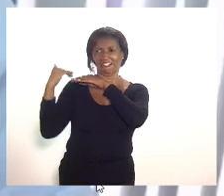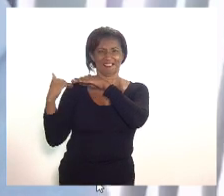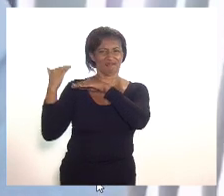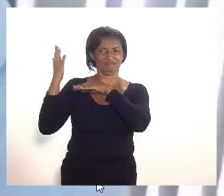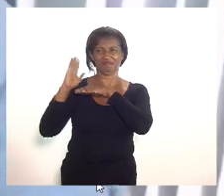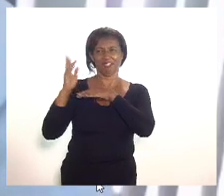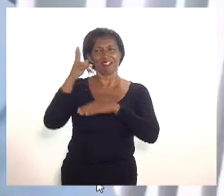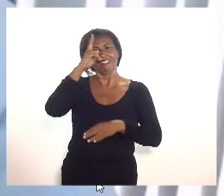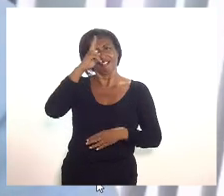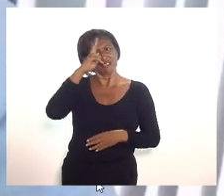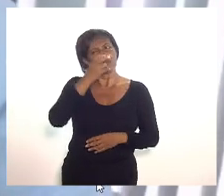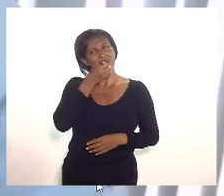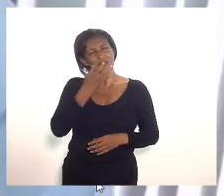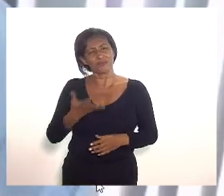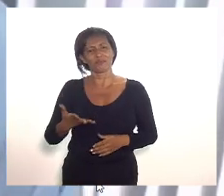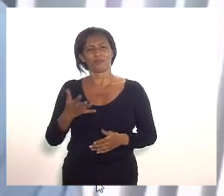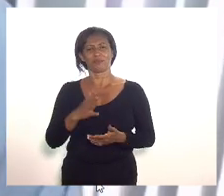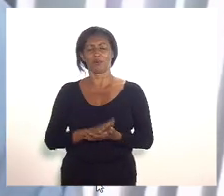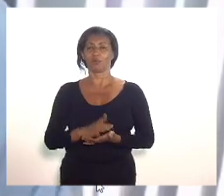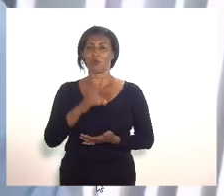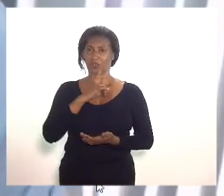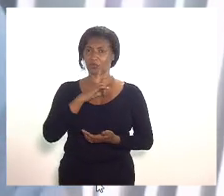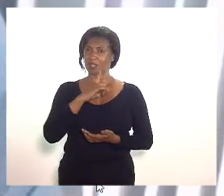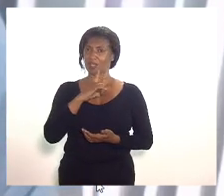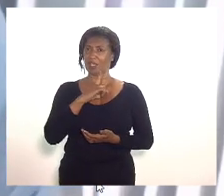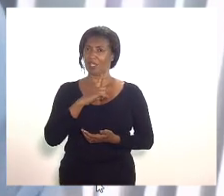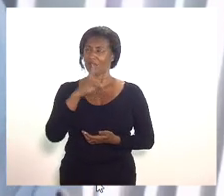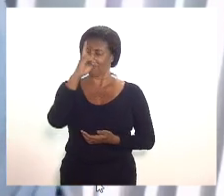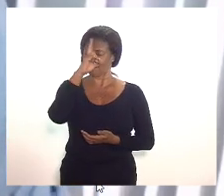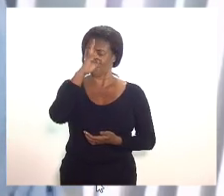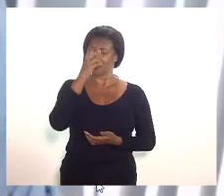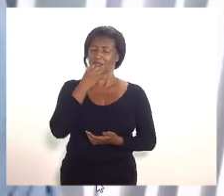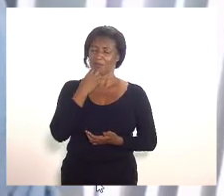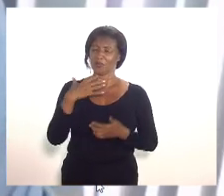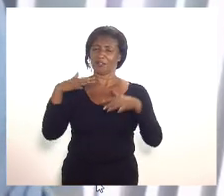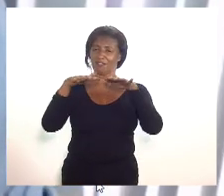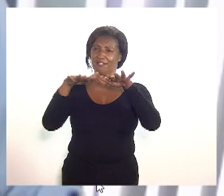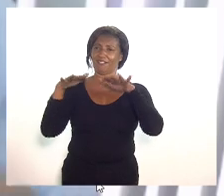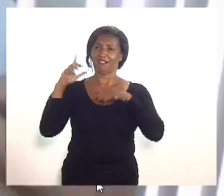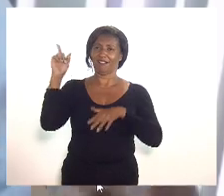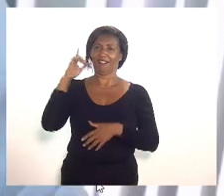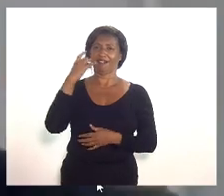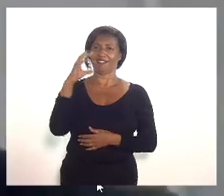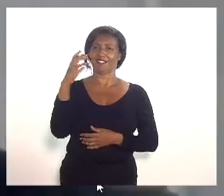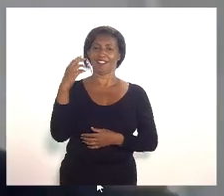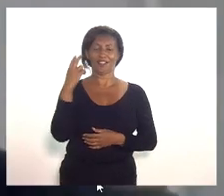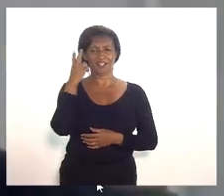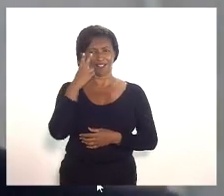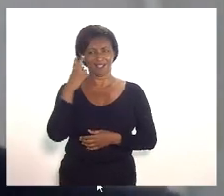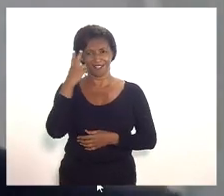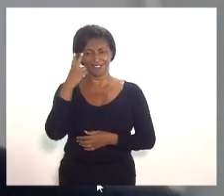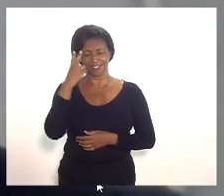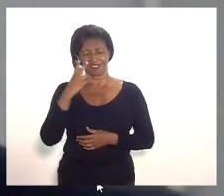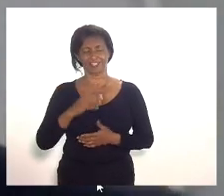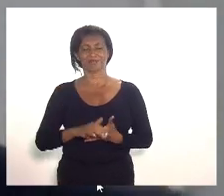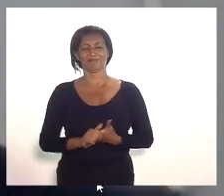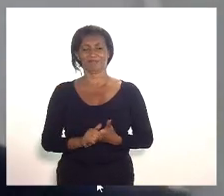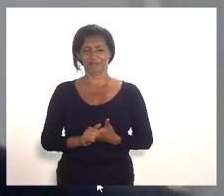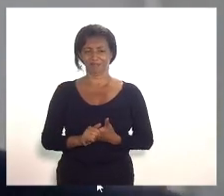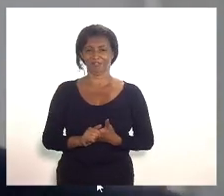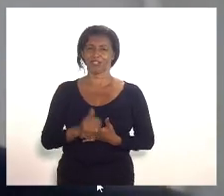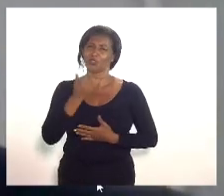são lembranças muito agradáveis que eu tenho daquele período no plenário Brígis do Tinoco eu mesmo eu mesmo durante